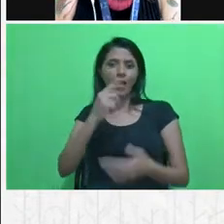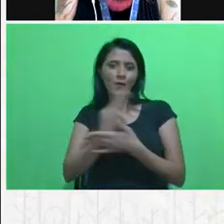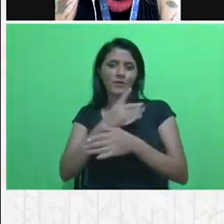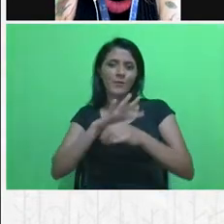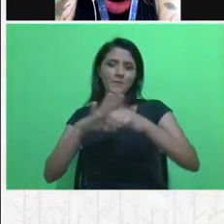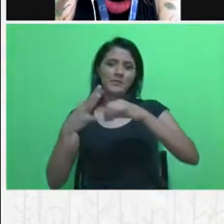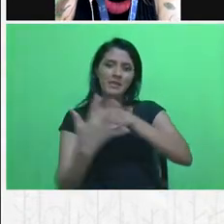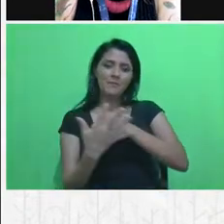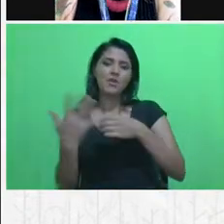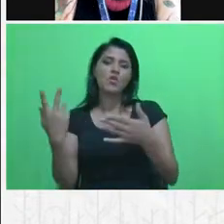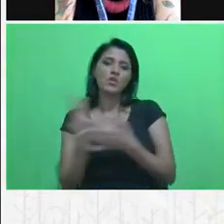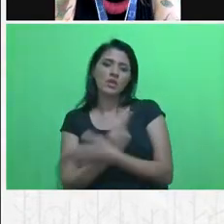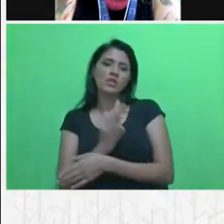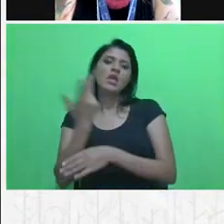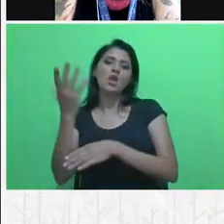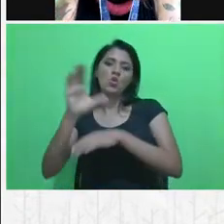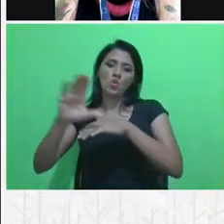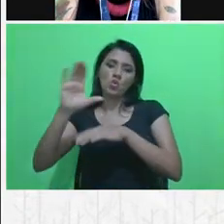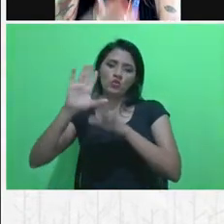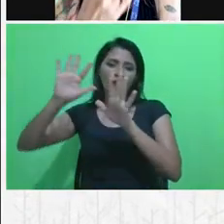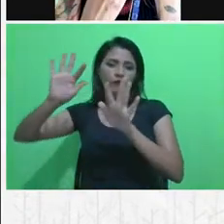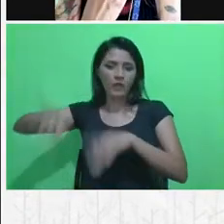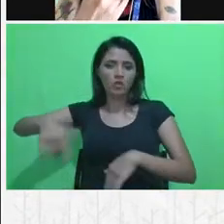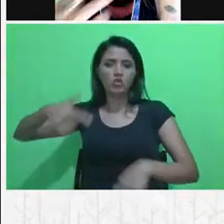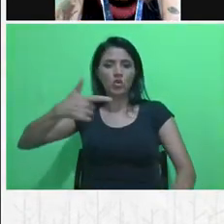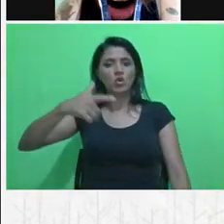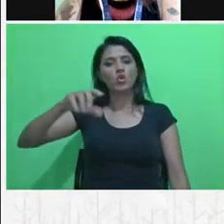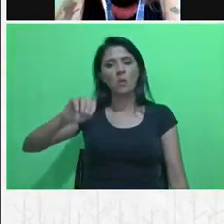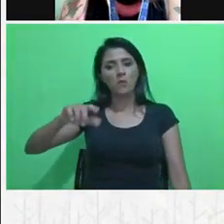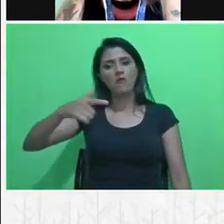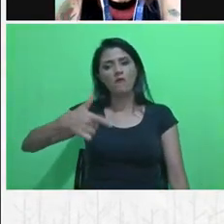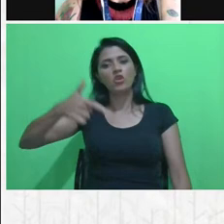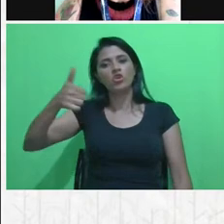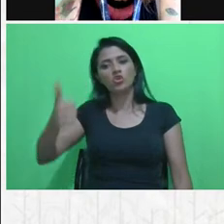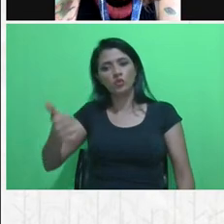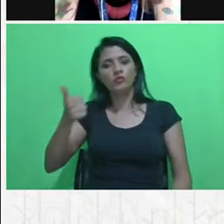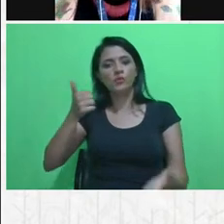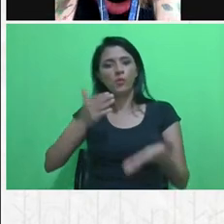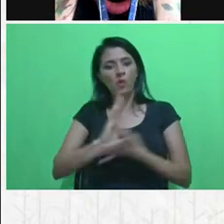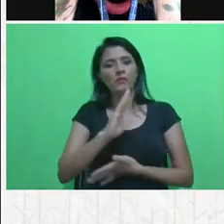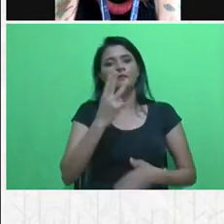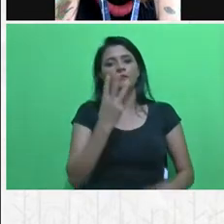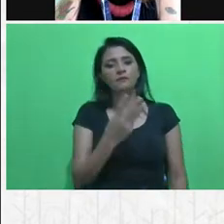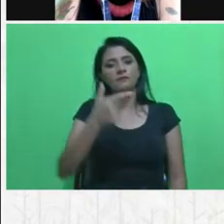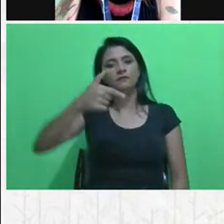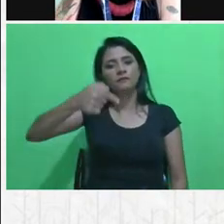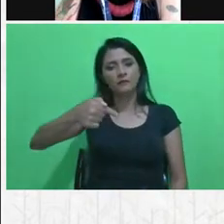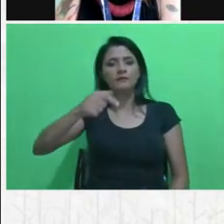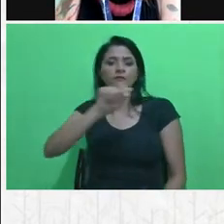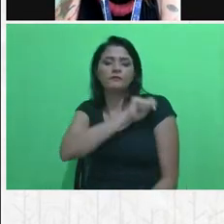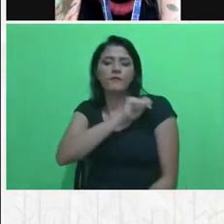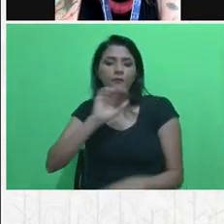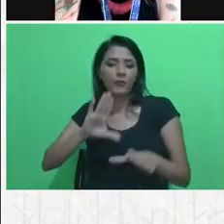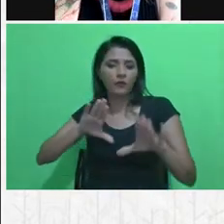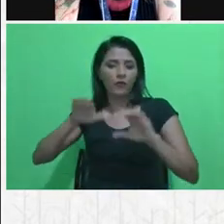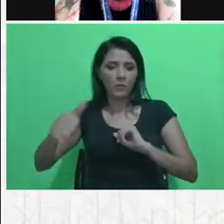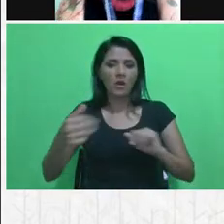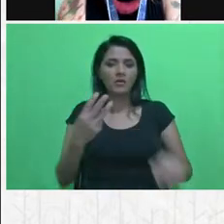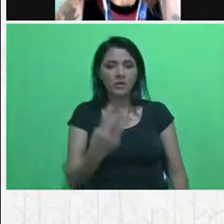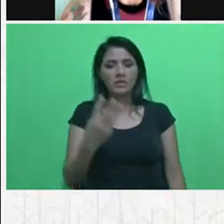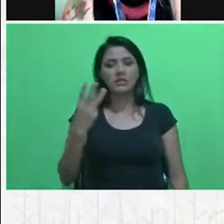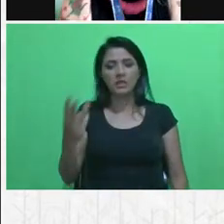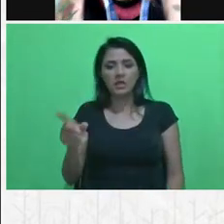encerrou em 2021, onde foram aprovados 37 alunos e concluíram 33 alunos, né,